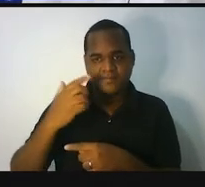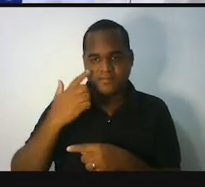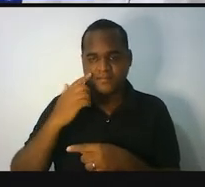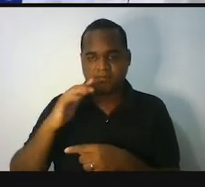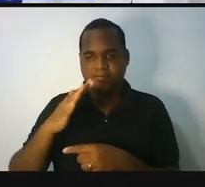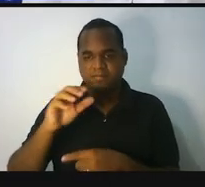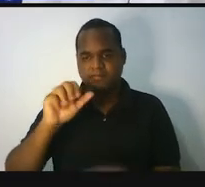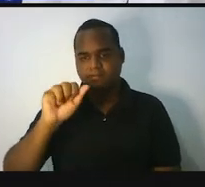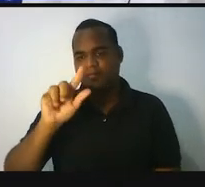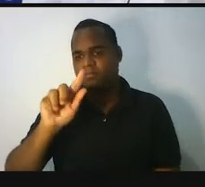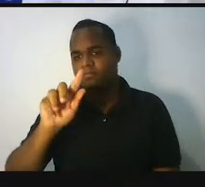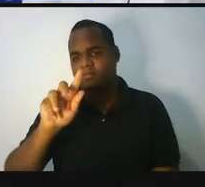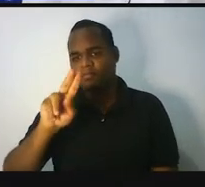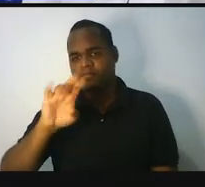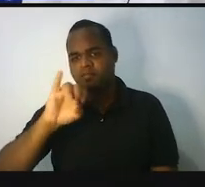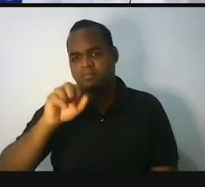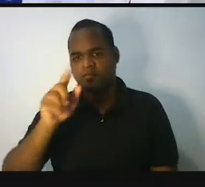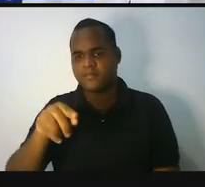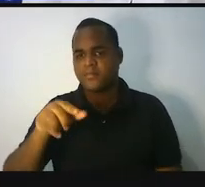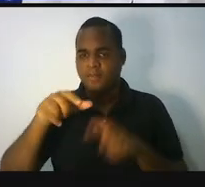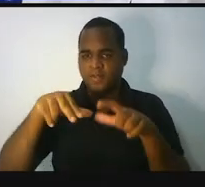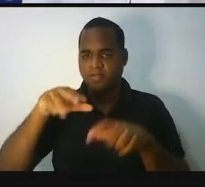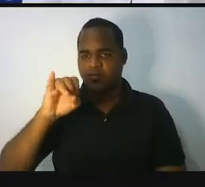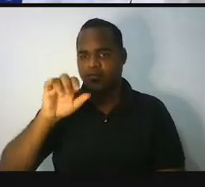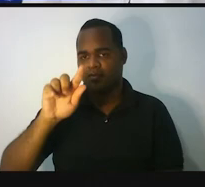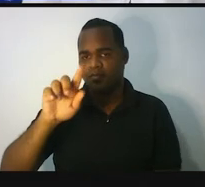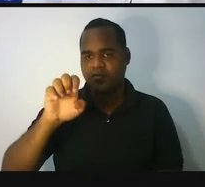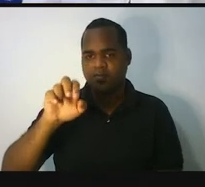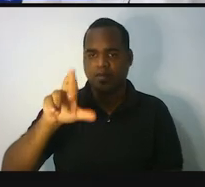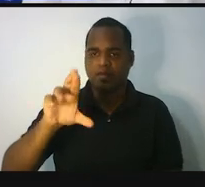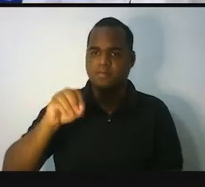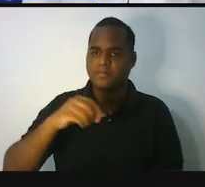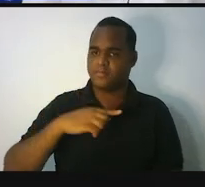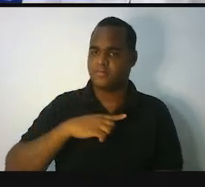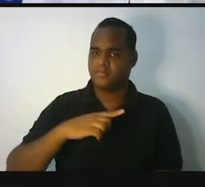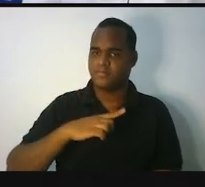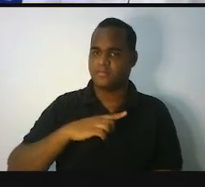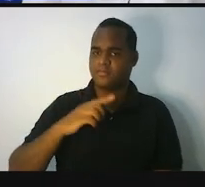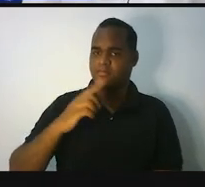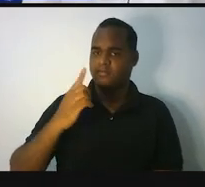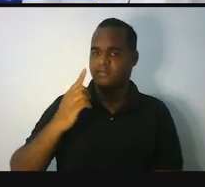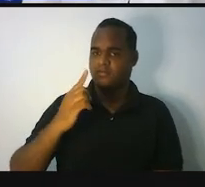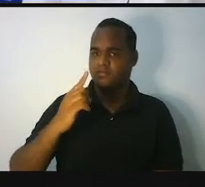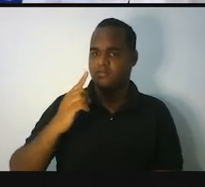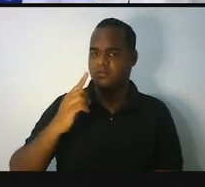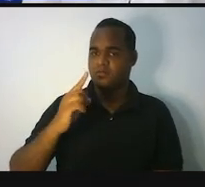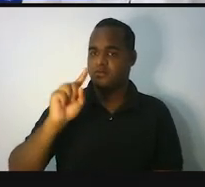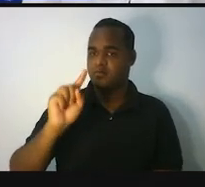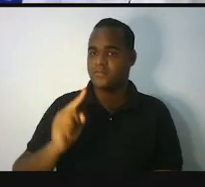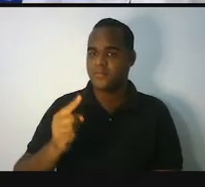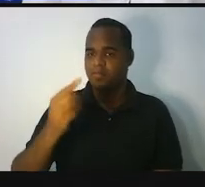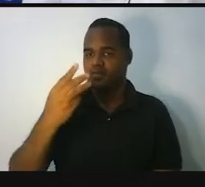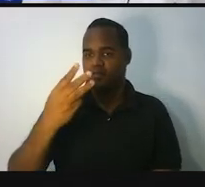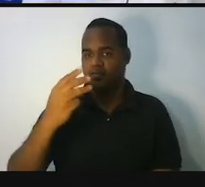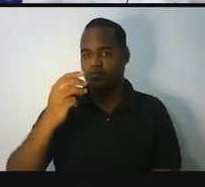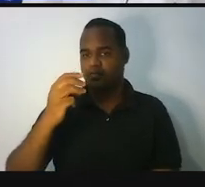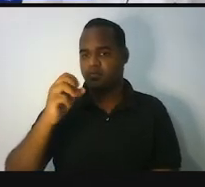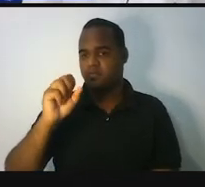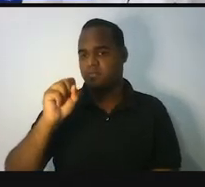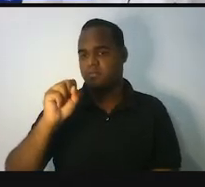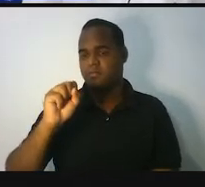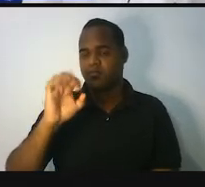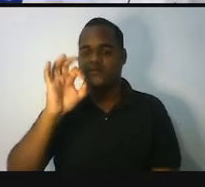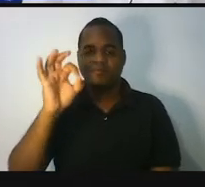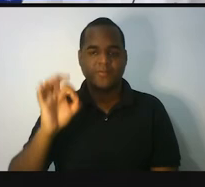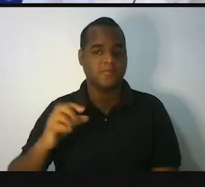Abujá, capital da Nigéria, era de aproximadamente 1,38% da população de